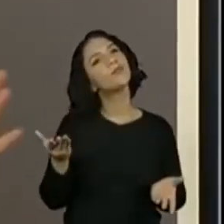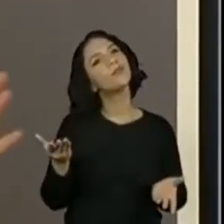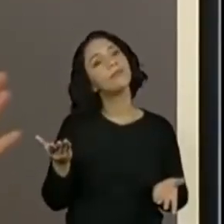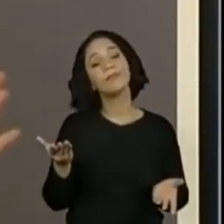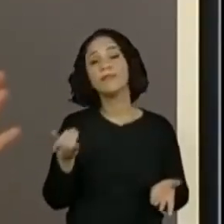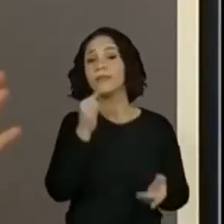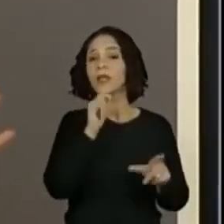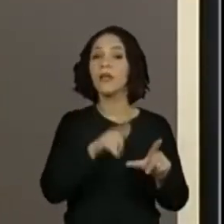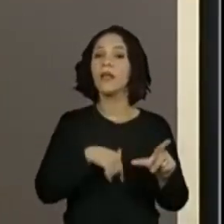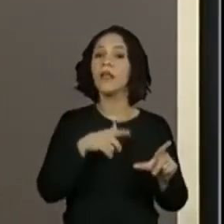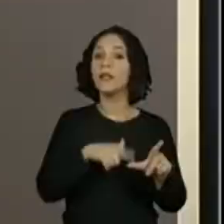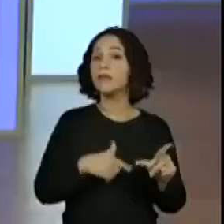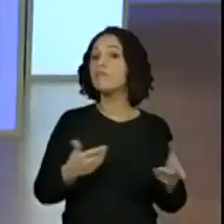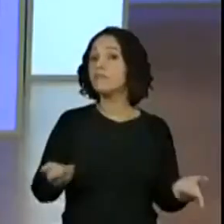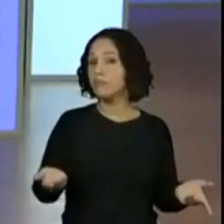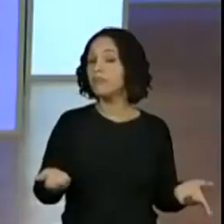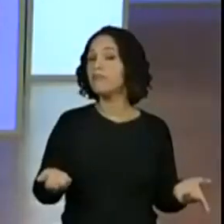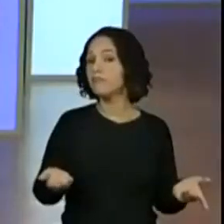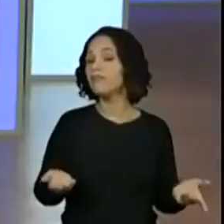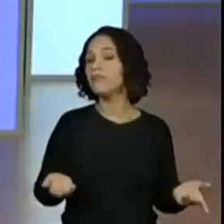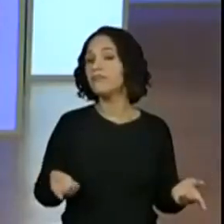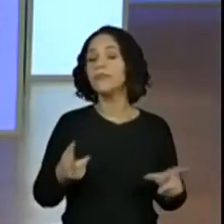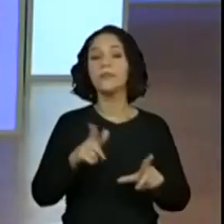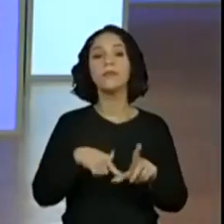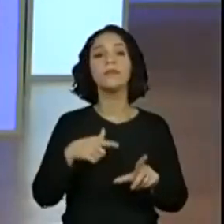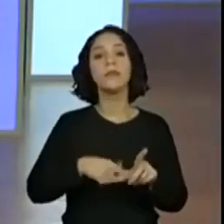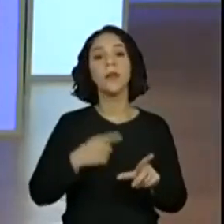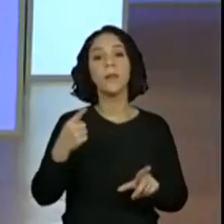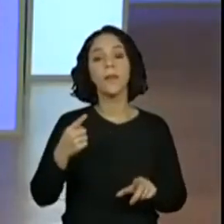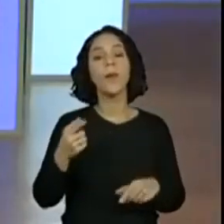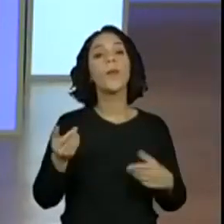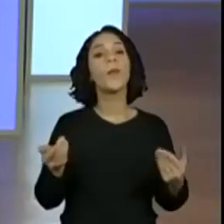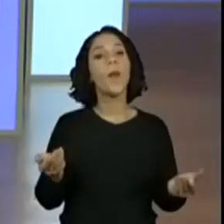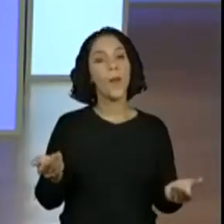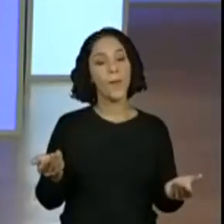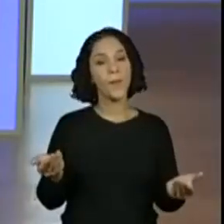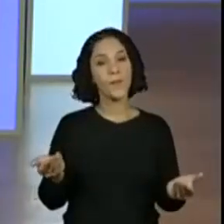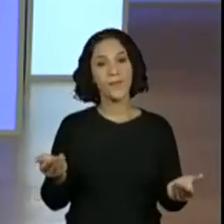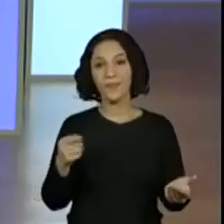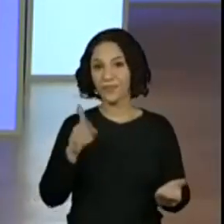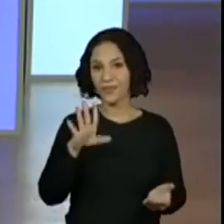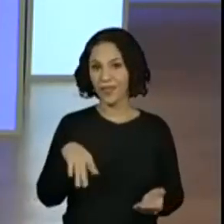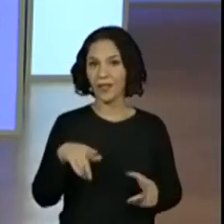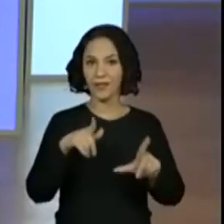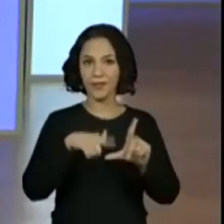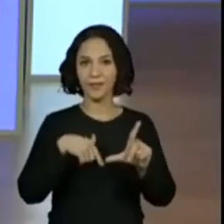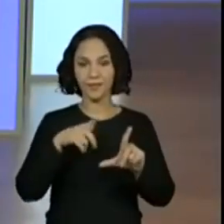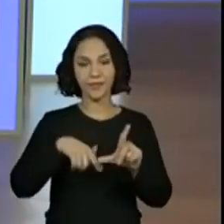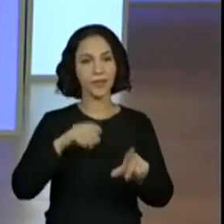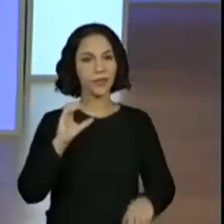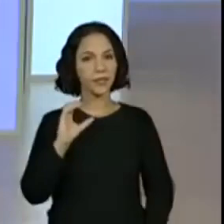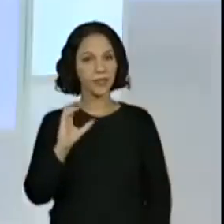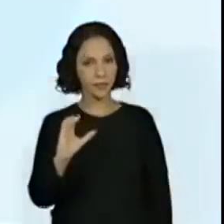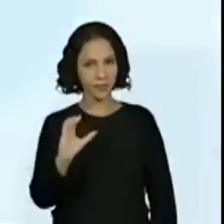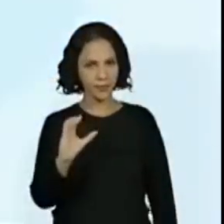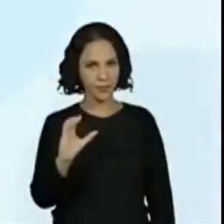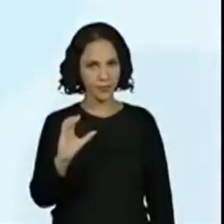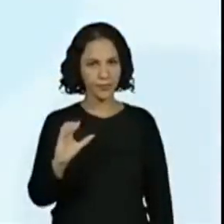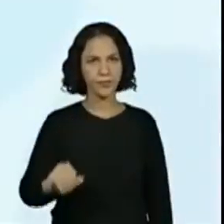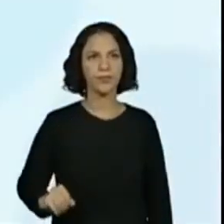começar pela primeira letra. Sim, pela primeira letra. Qual é a primeira letra? A primeira letra é a letra C. C.